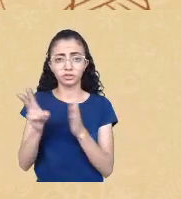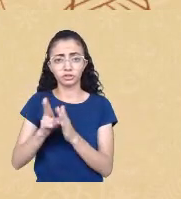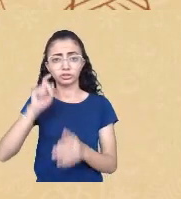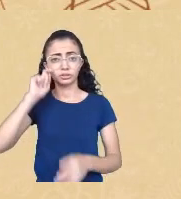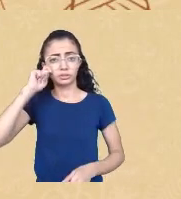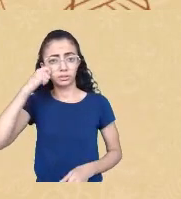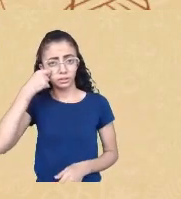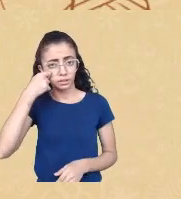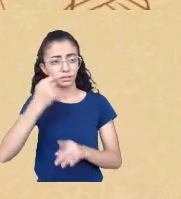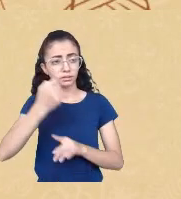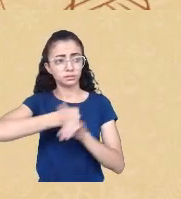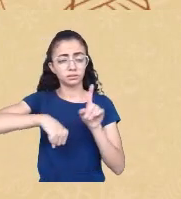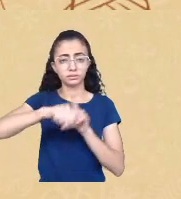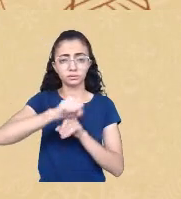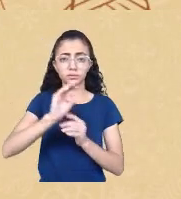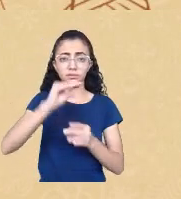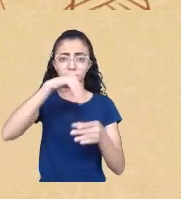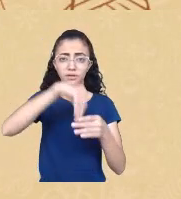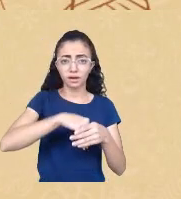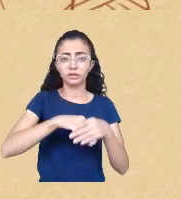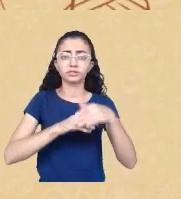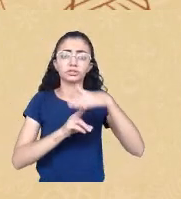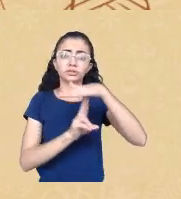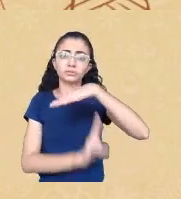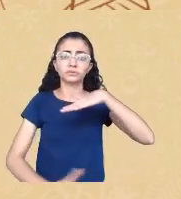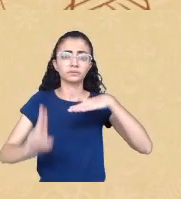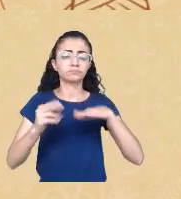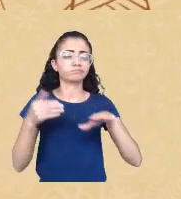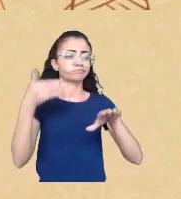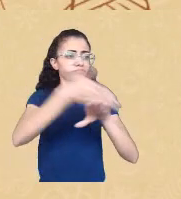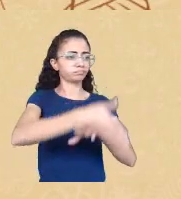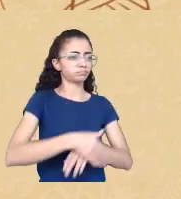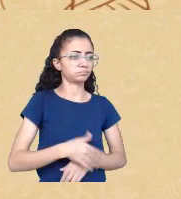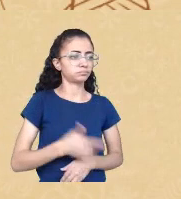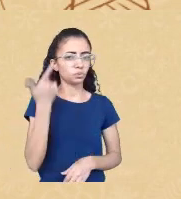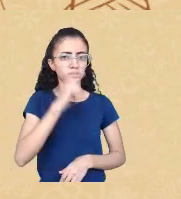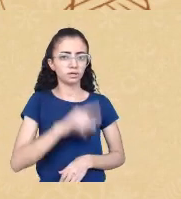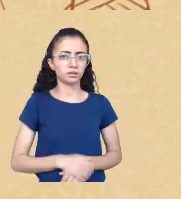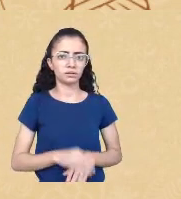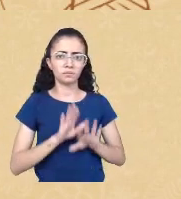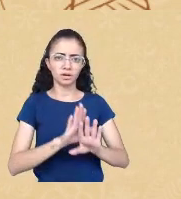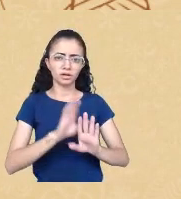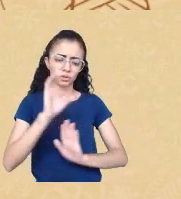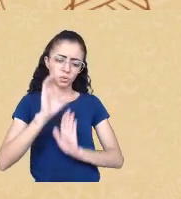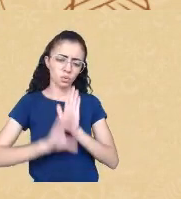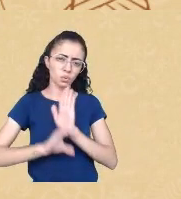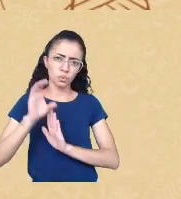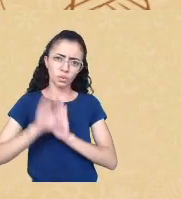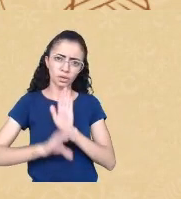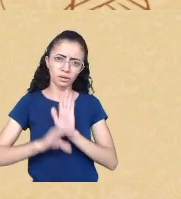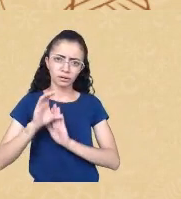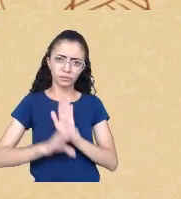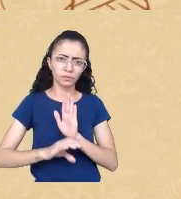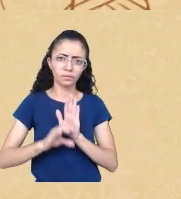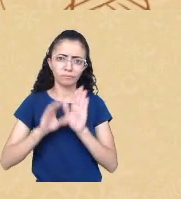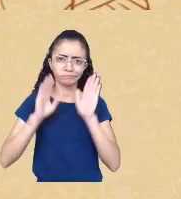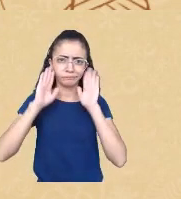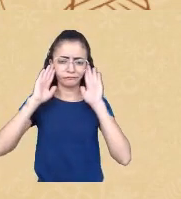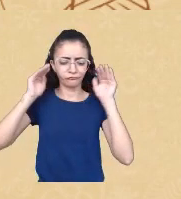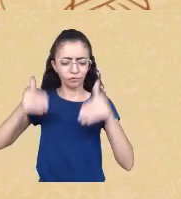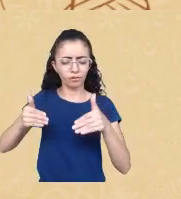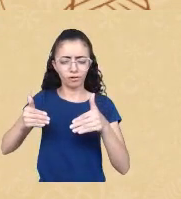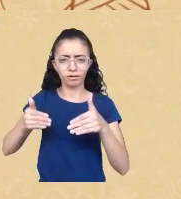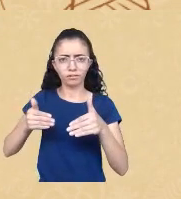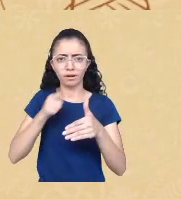academias e o nosso currículo continuar um currículo eurocentrado gente quer